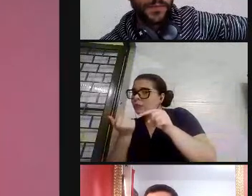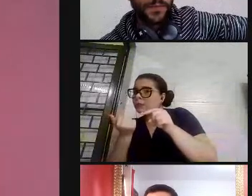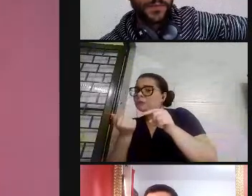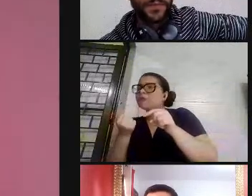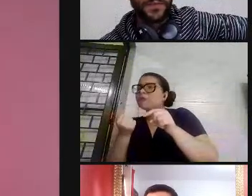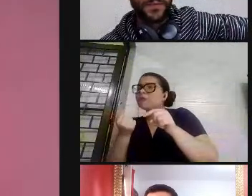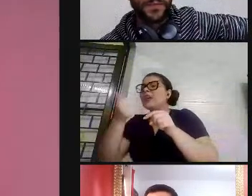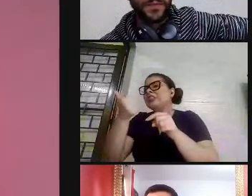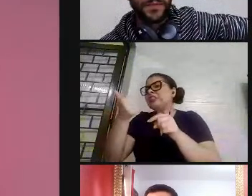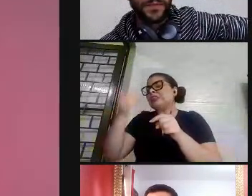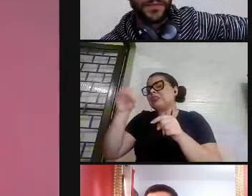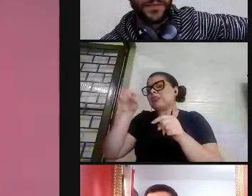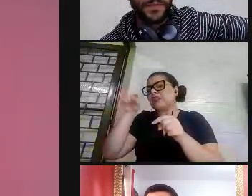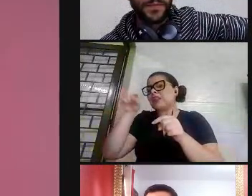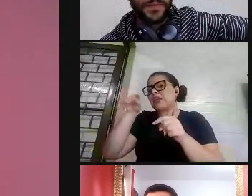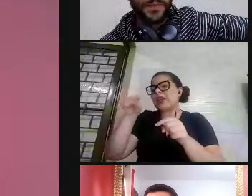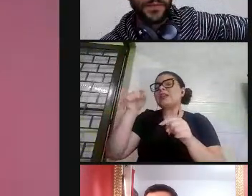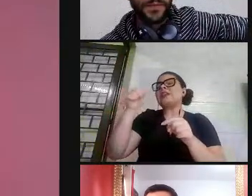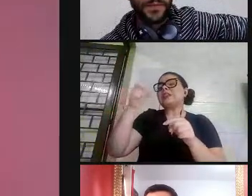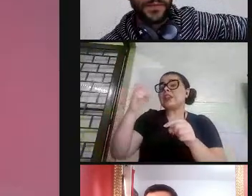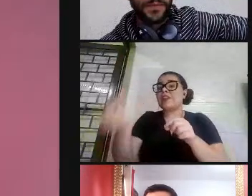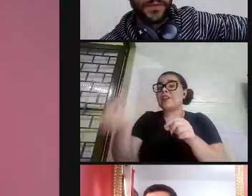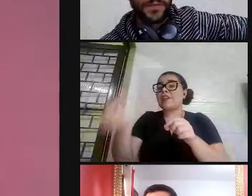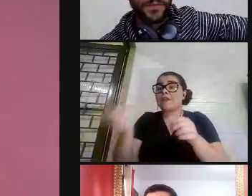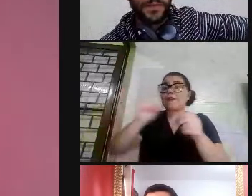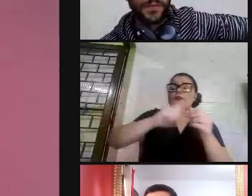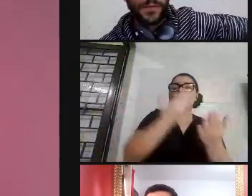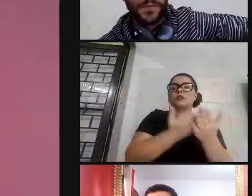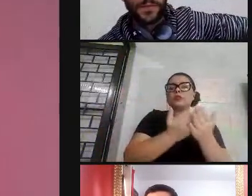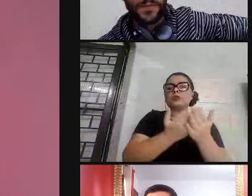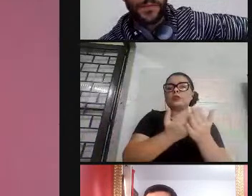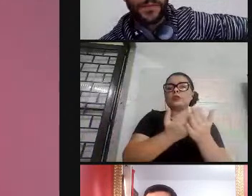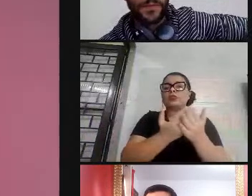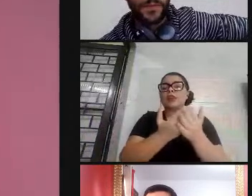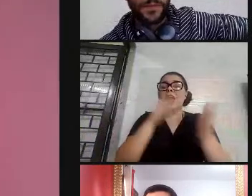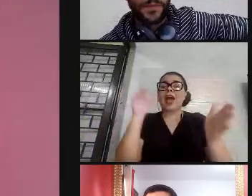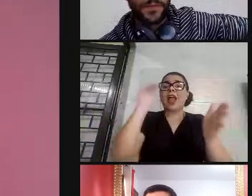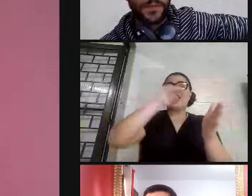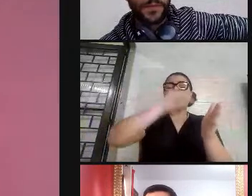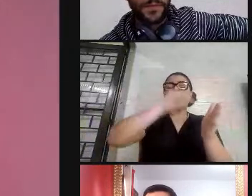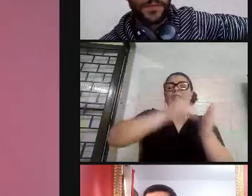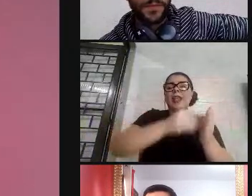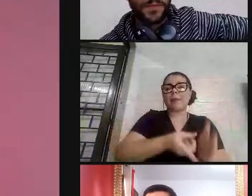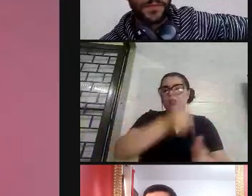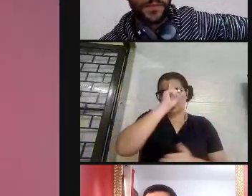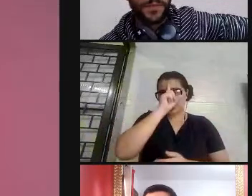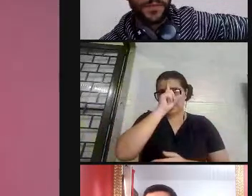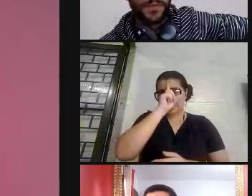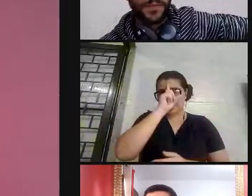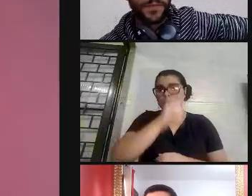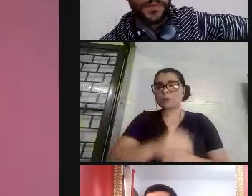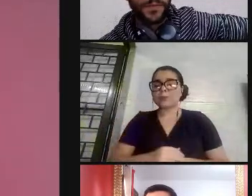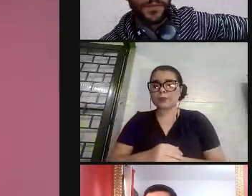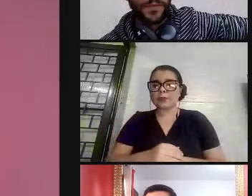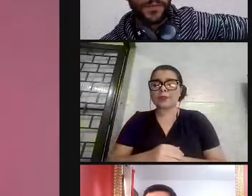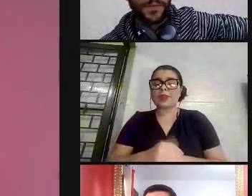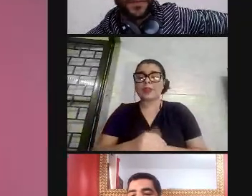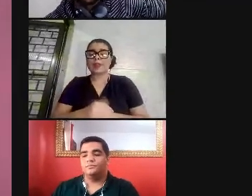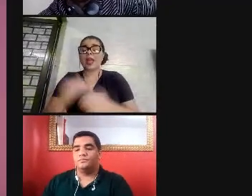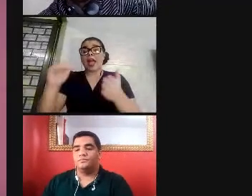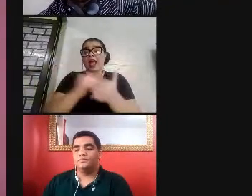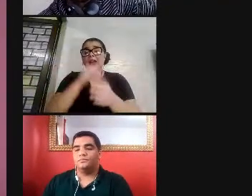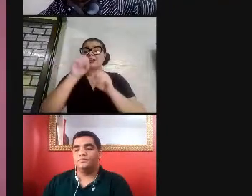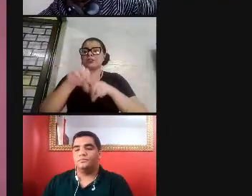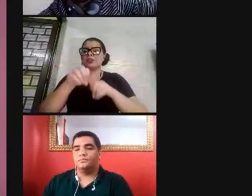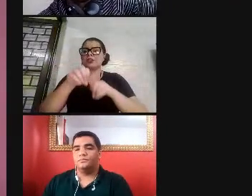10 e 15, retorna para a aula e vai até meio-dia. A semente também fornece, gente,